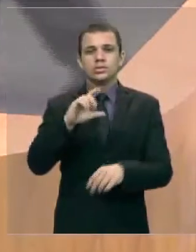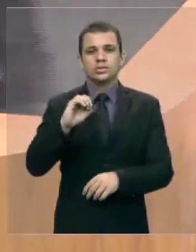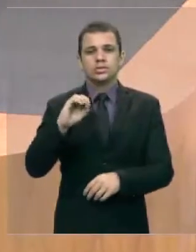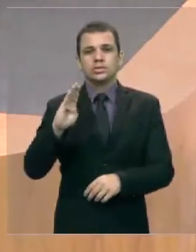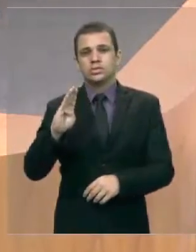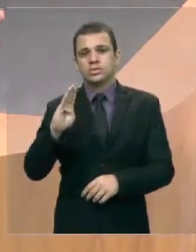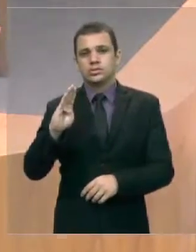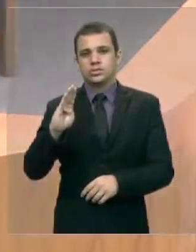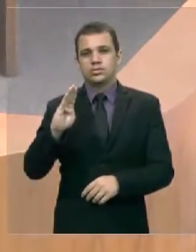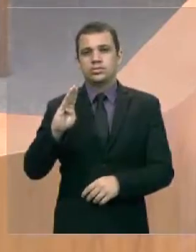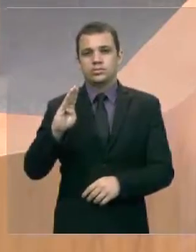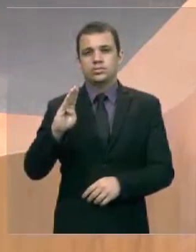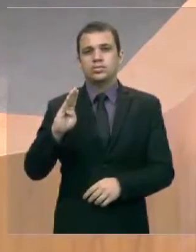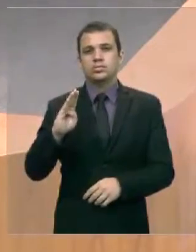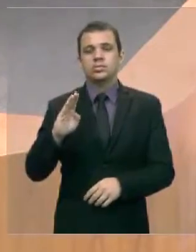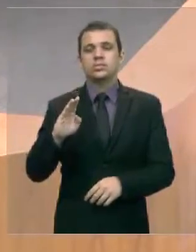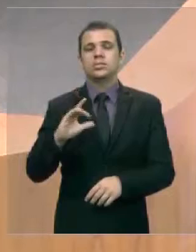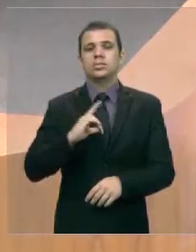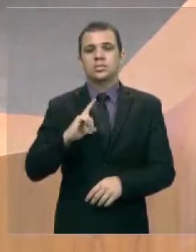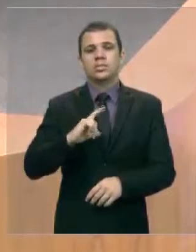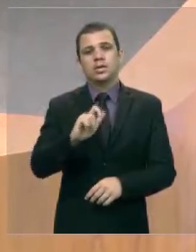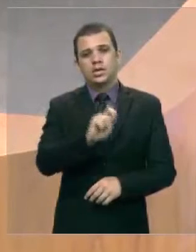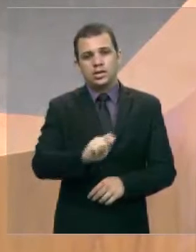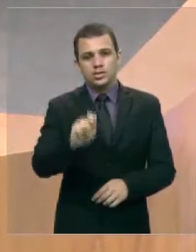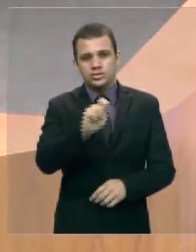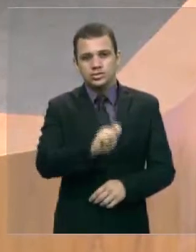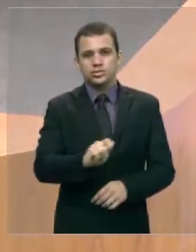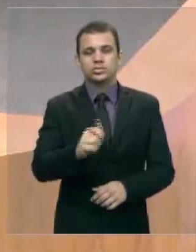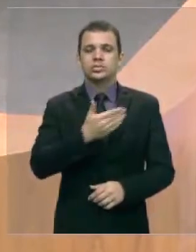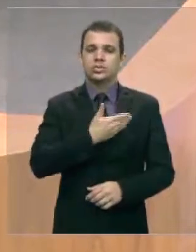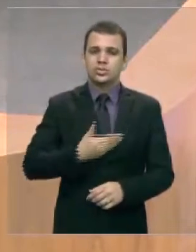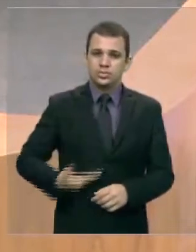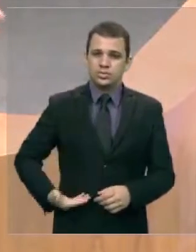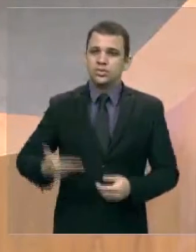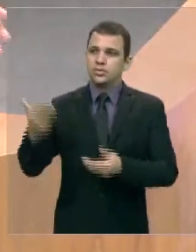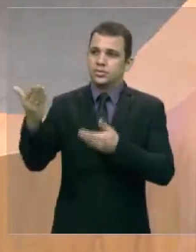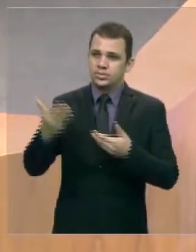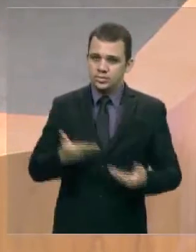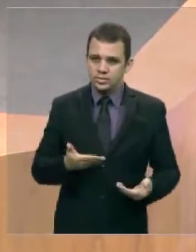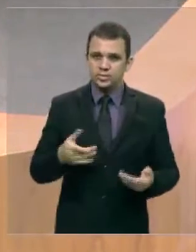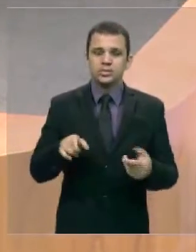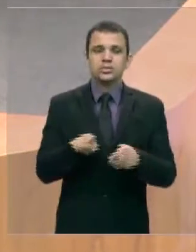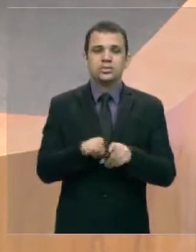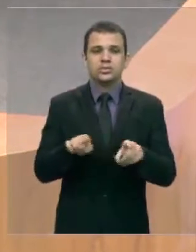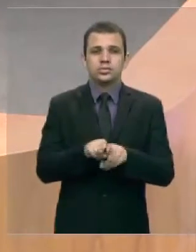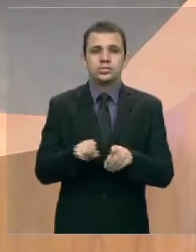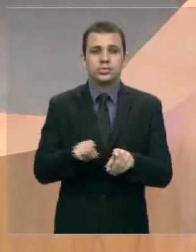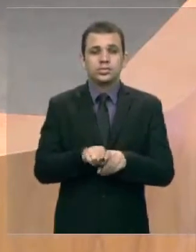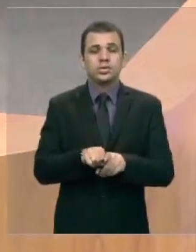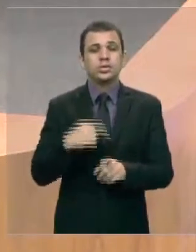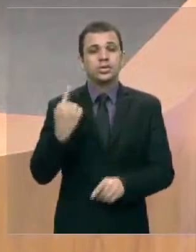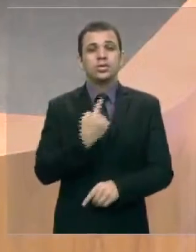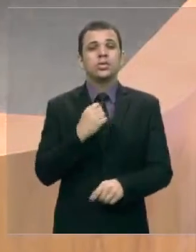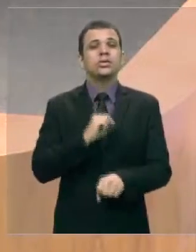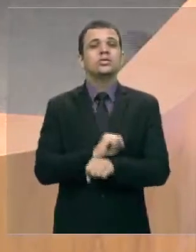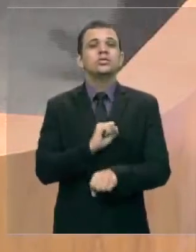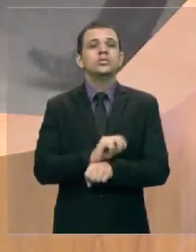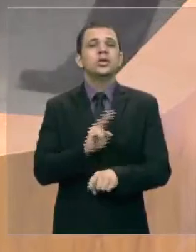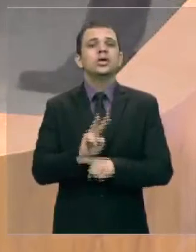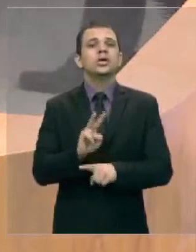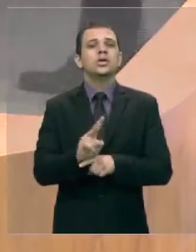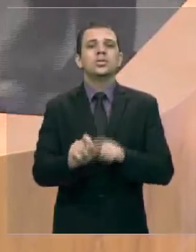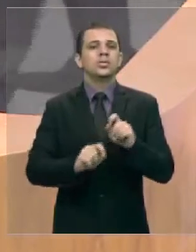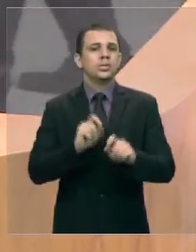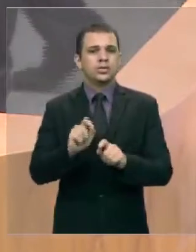as partes das associações, o posse executivo foi convidado, e esperamos assim, ter um entendimento, para que nós